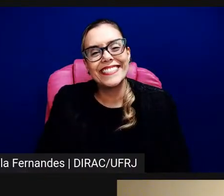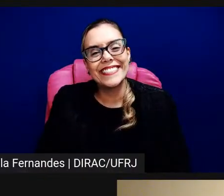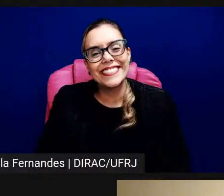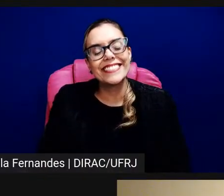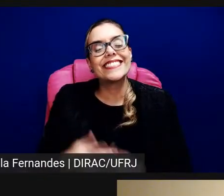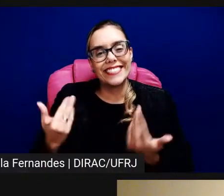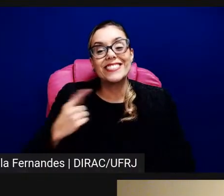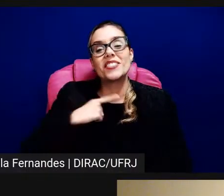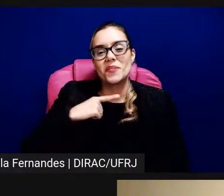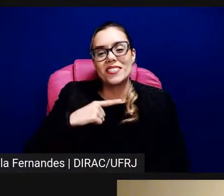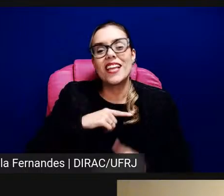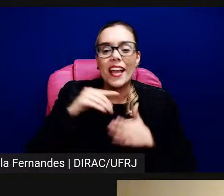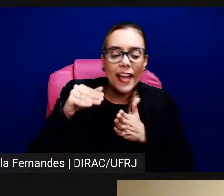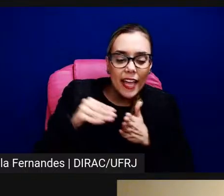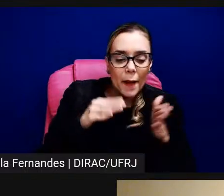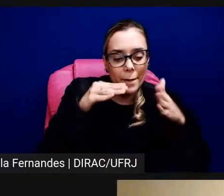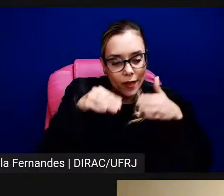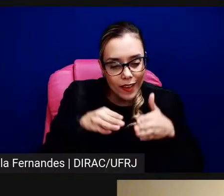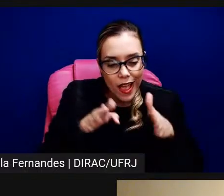faz, né.